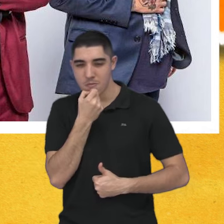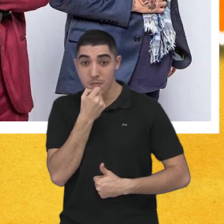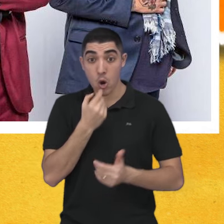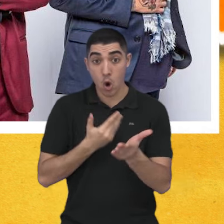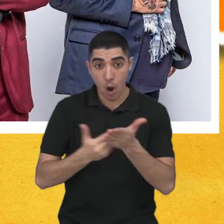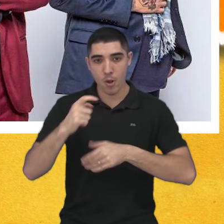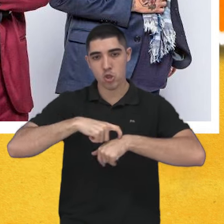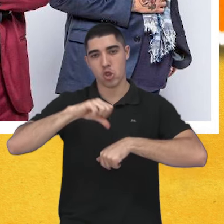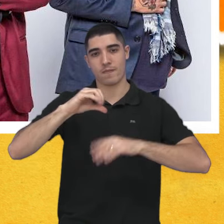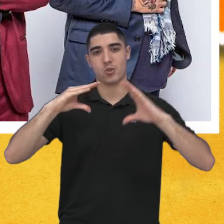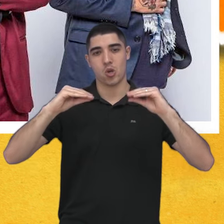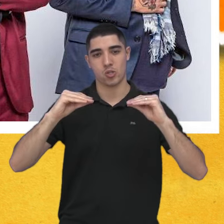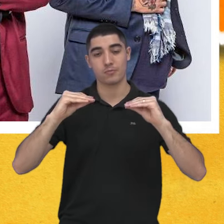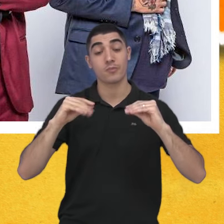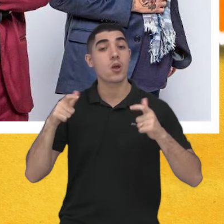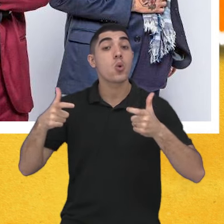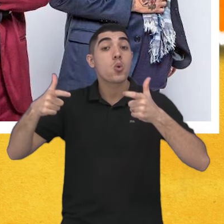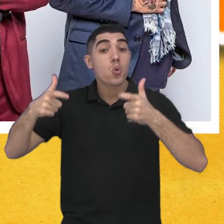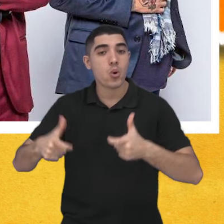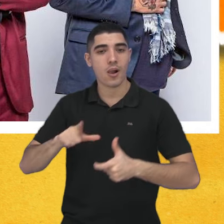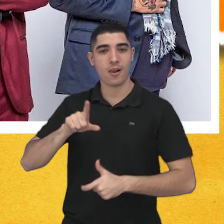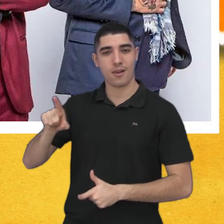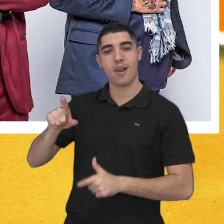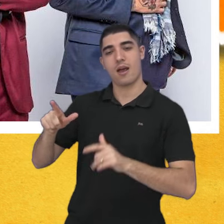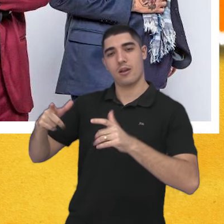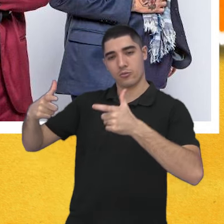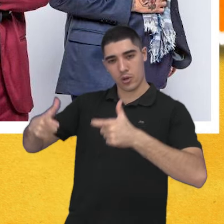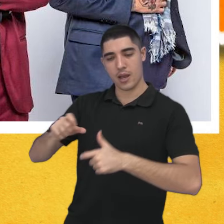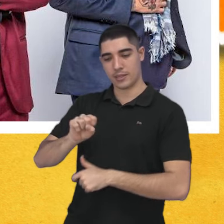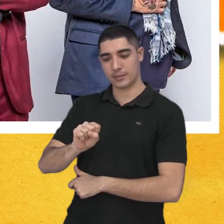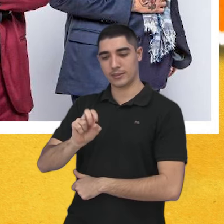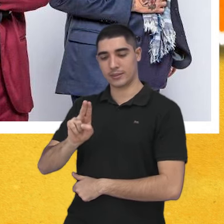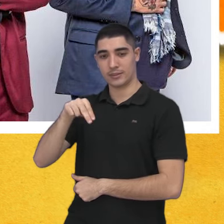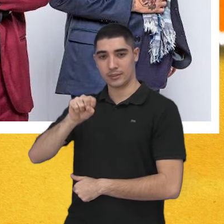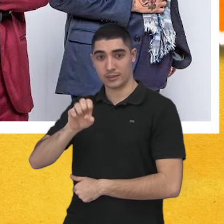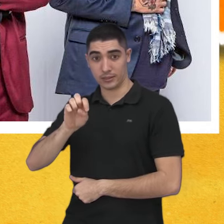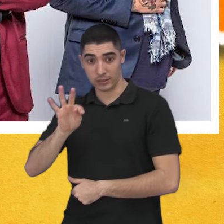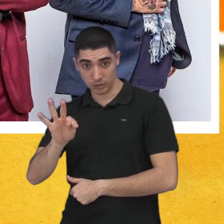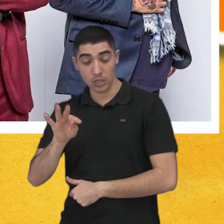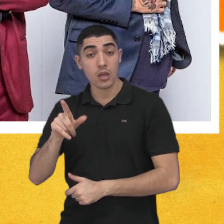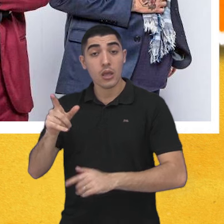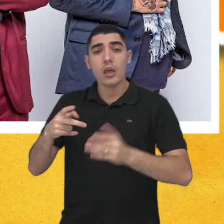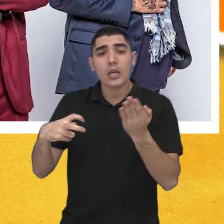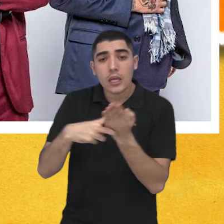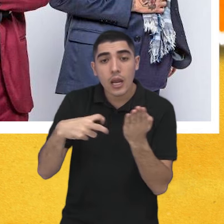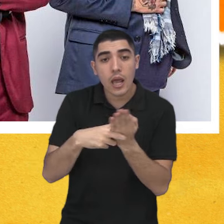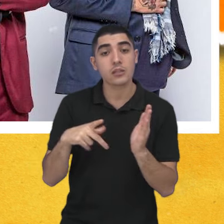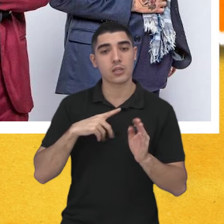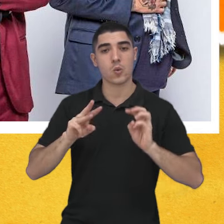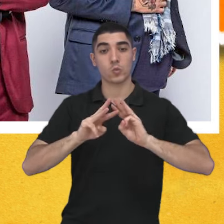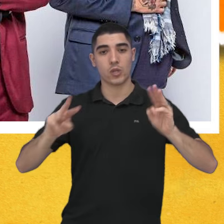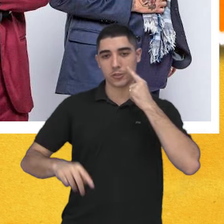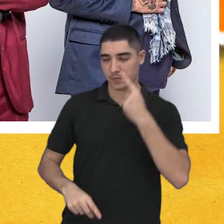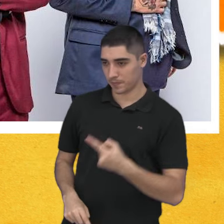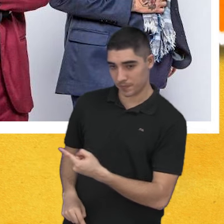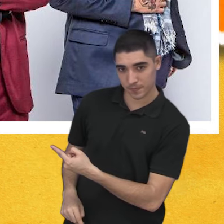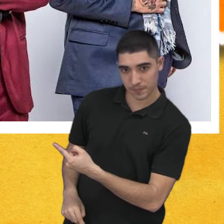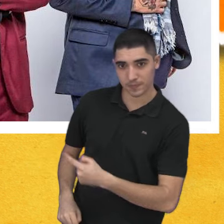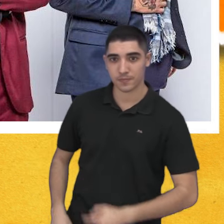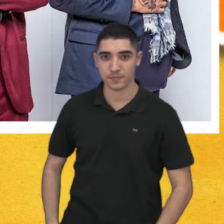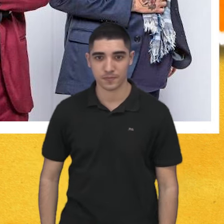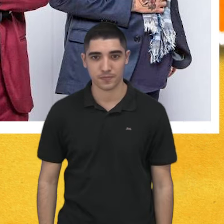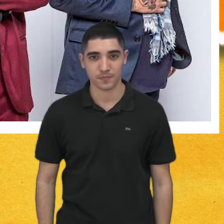abre o show às nove da noite. A apresentação será no Palácio Sunset e os ingressos podem ser adquiridos no site bilheto